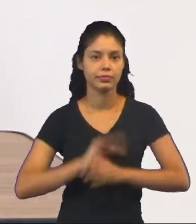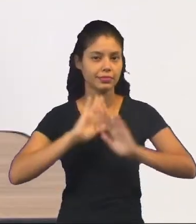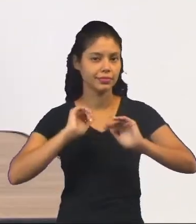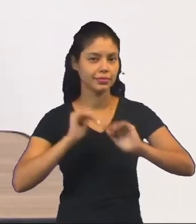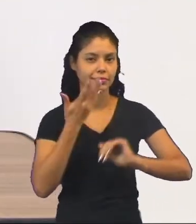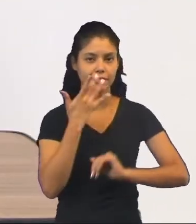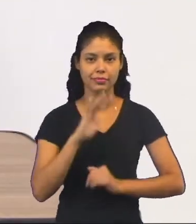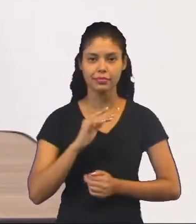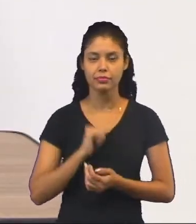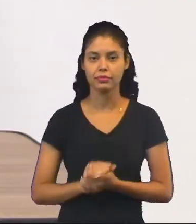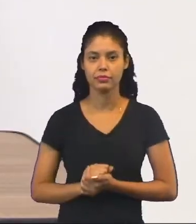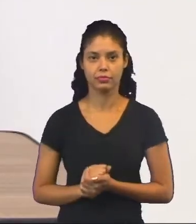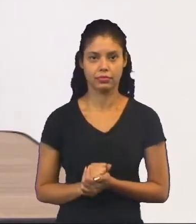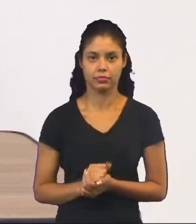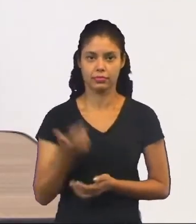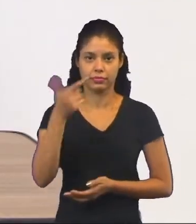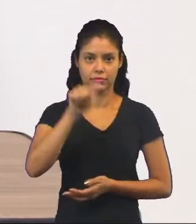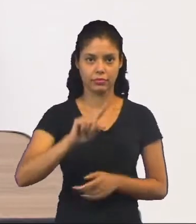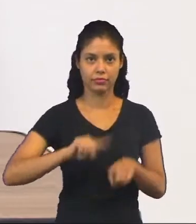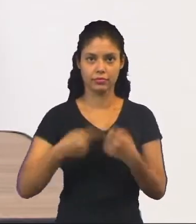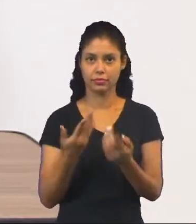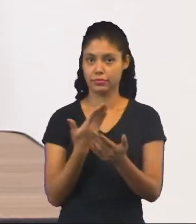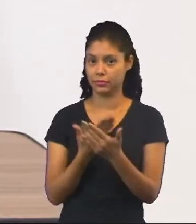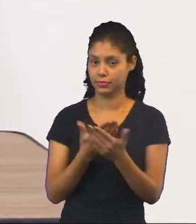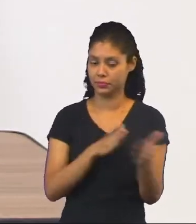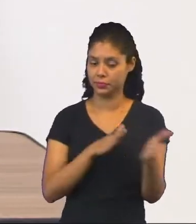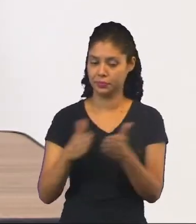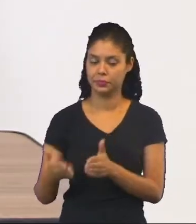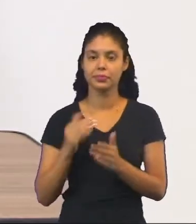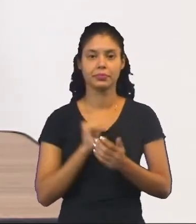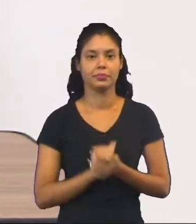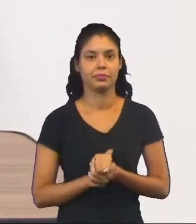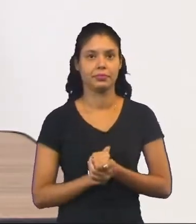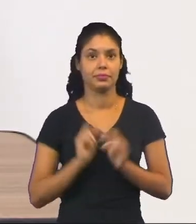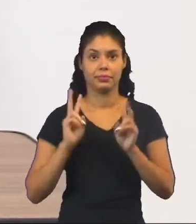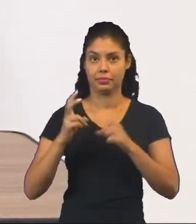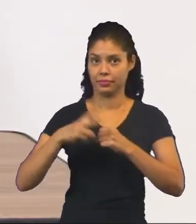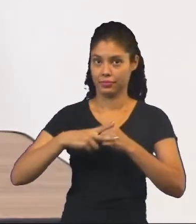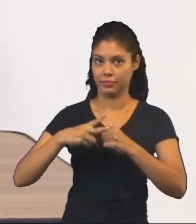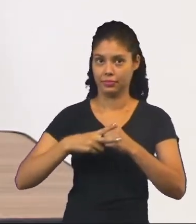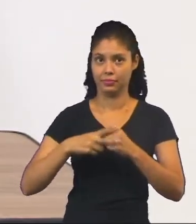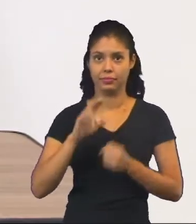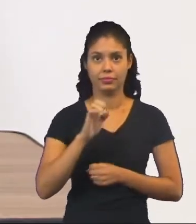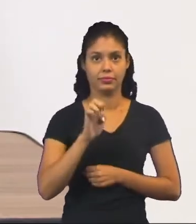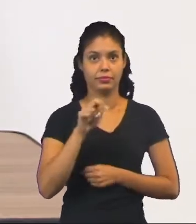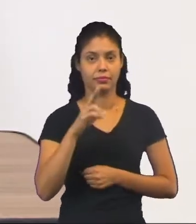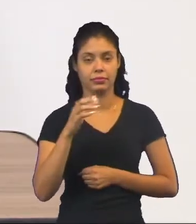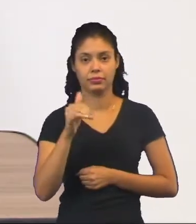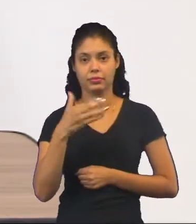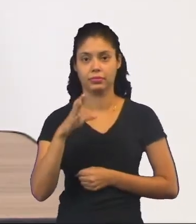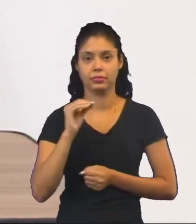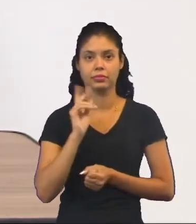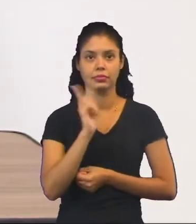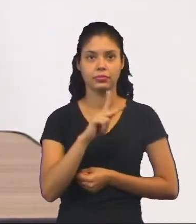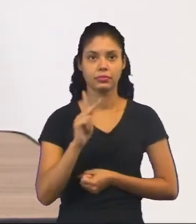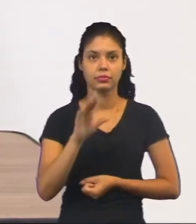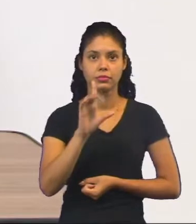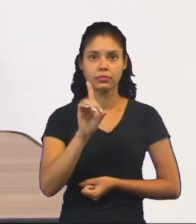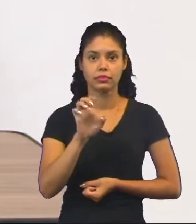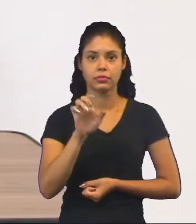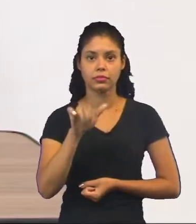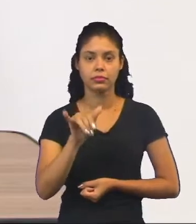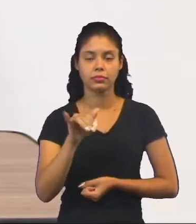Olá, crianças! Estamos de volta para mais uma parte da nossa aula sobre verbos de enunciação. Sou professora Adeli